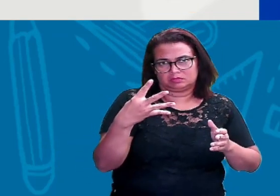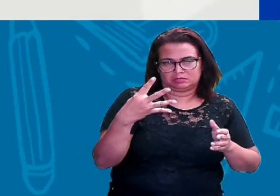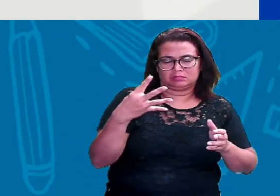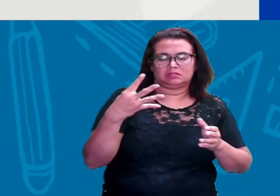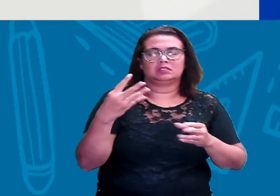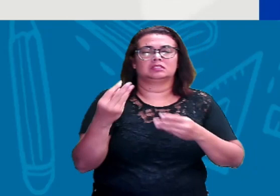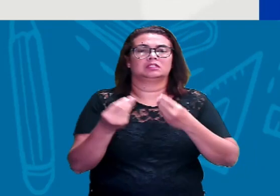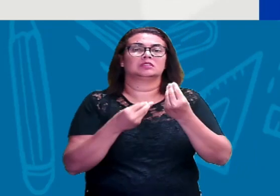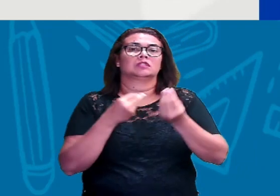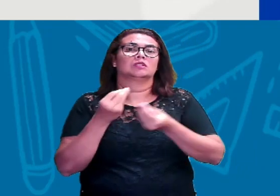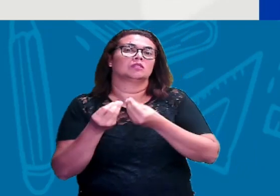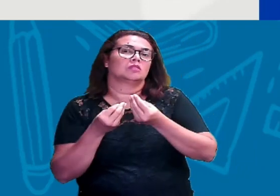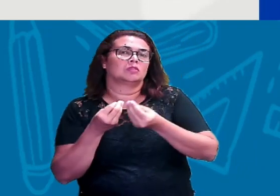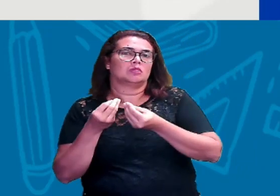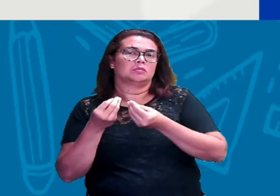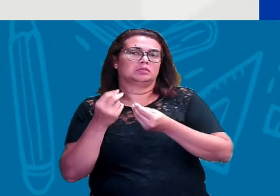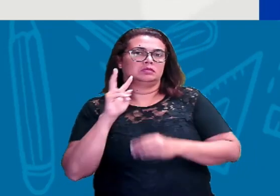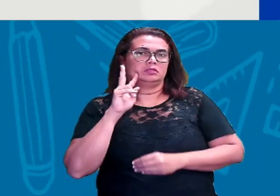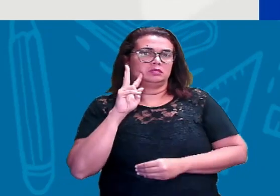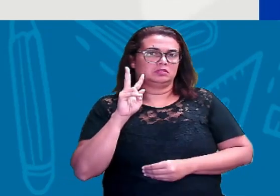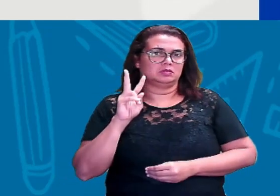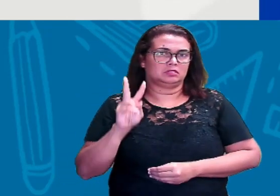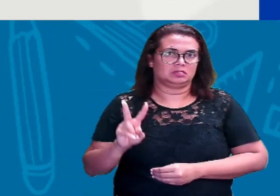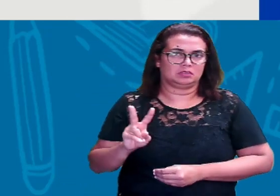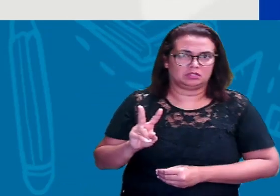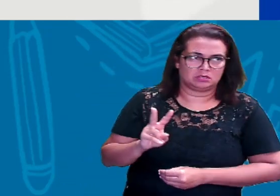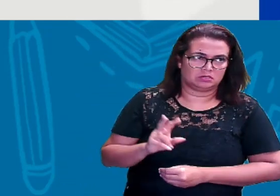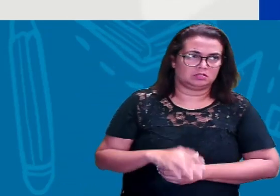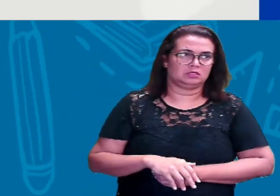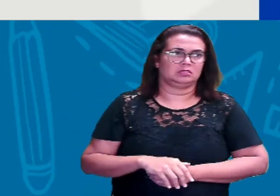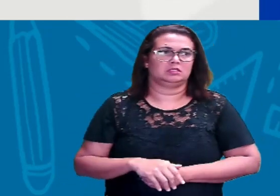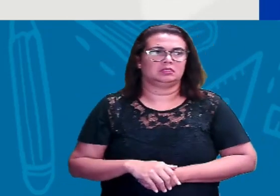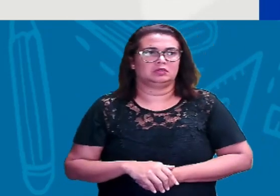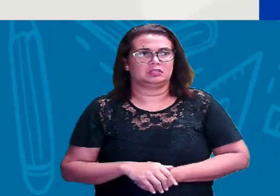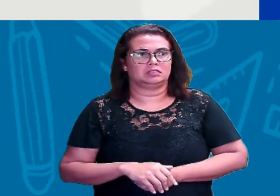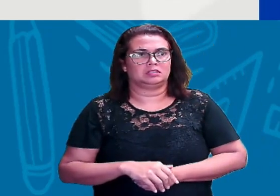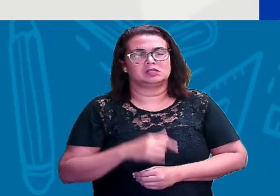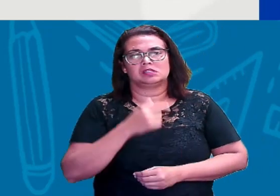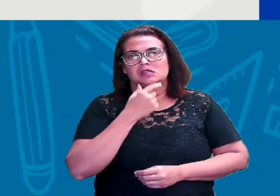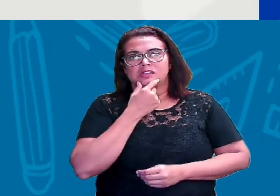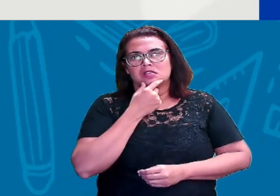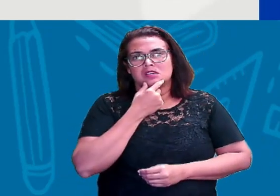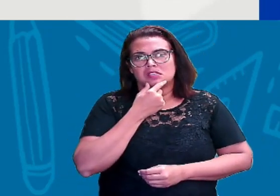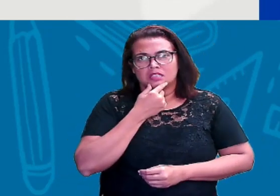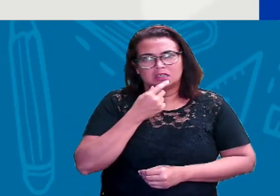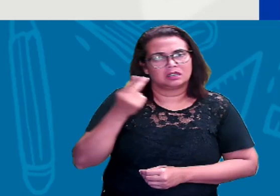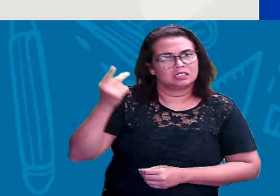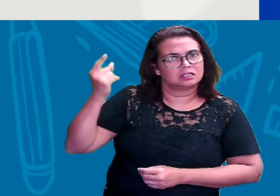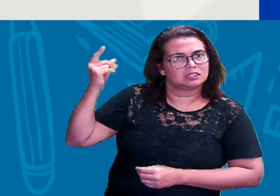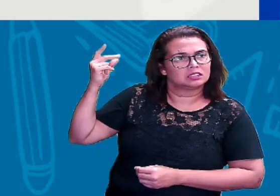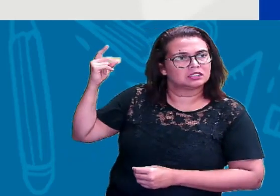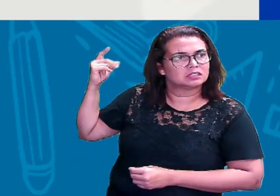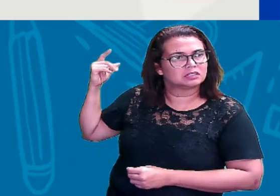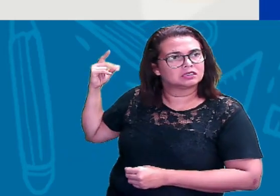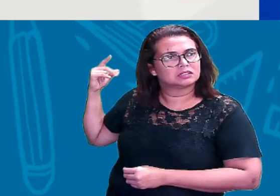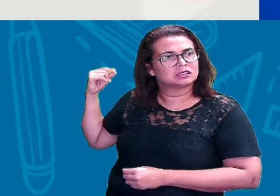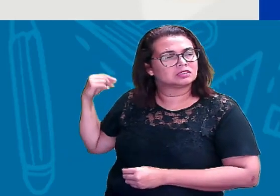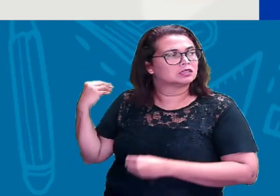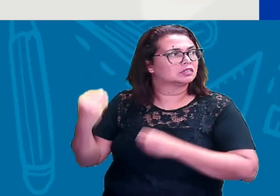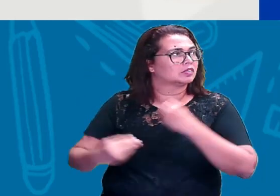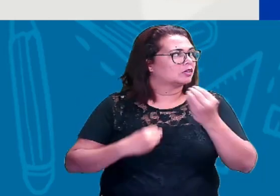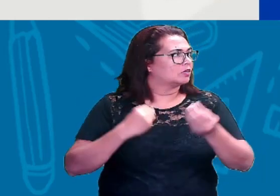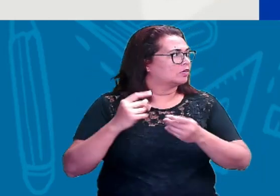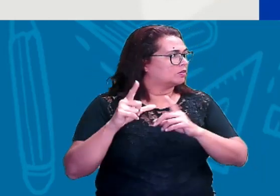que aconteceu? Gente, dá uma olhadinha porque olha como era o inglês arcaico dentro do alfabeto. Olha como eram as